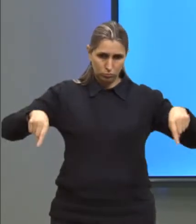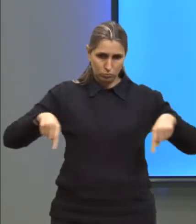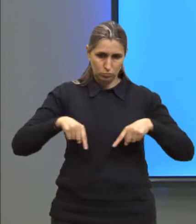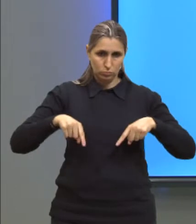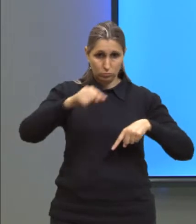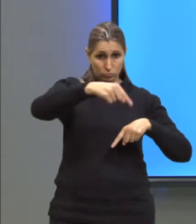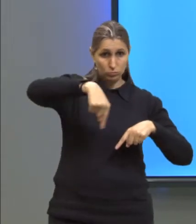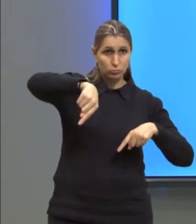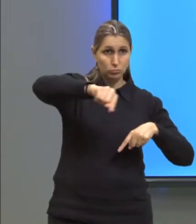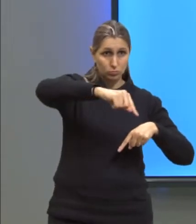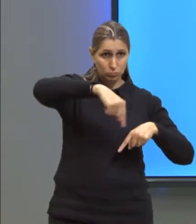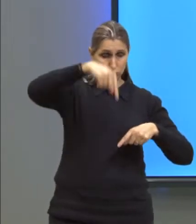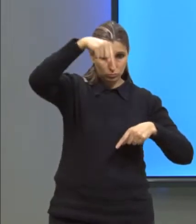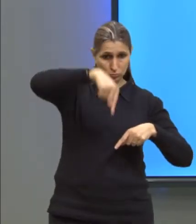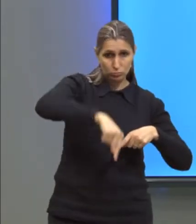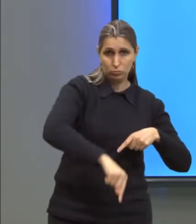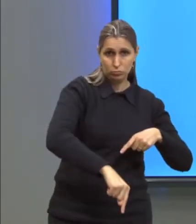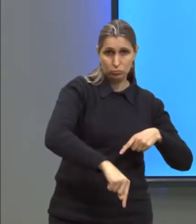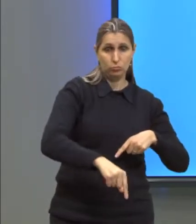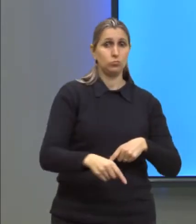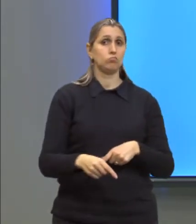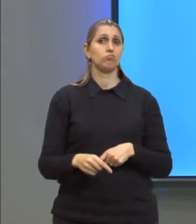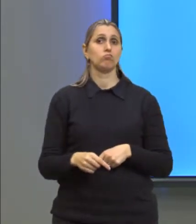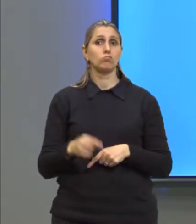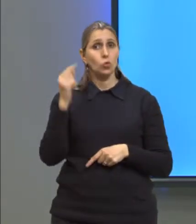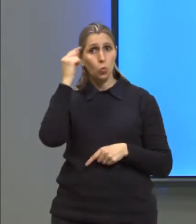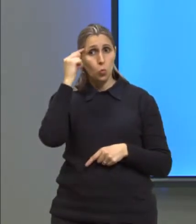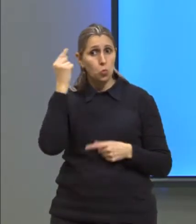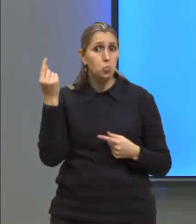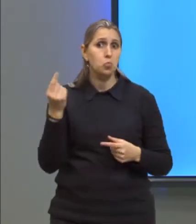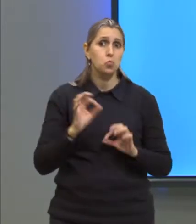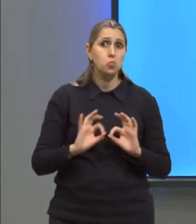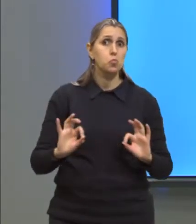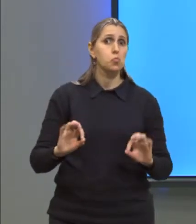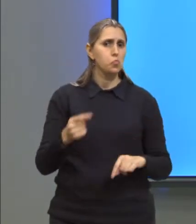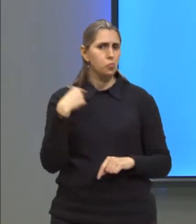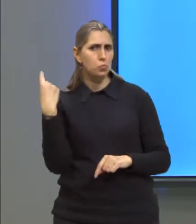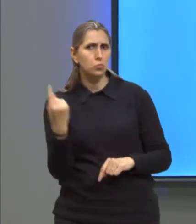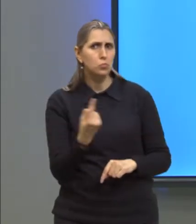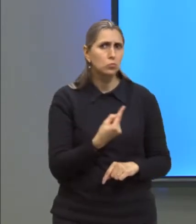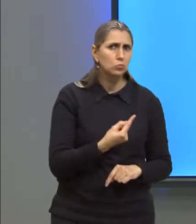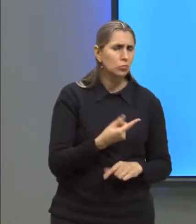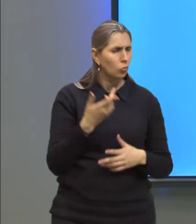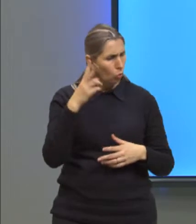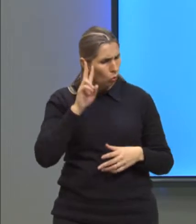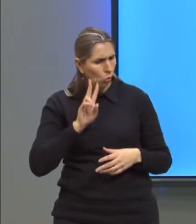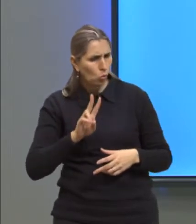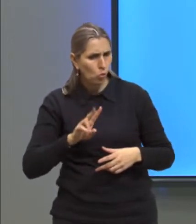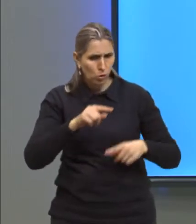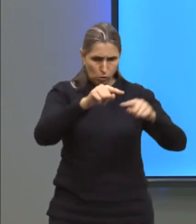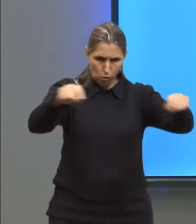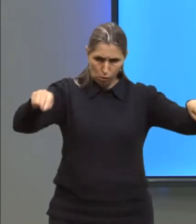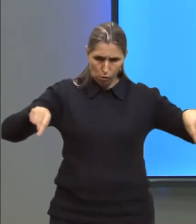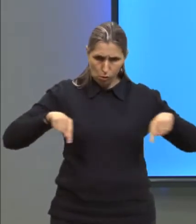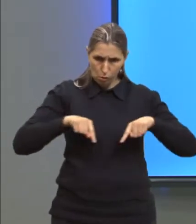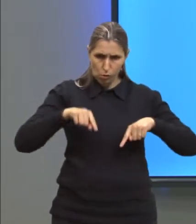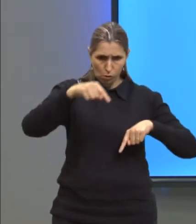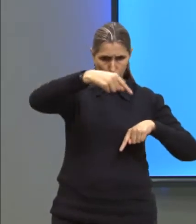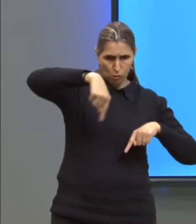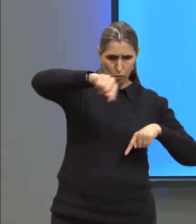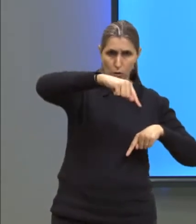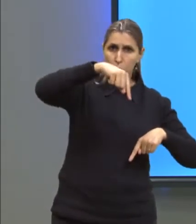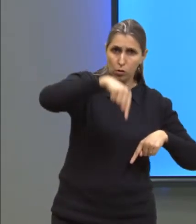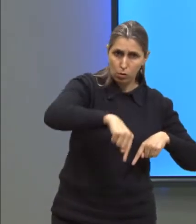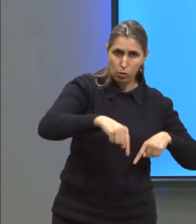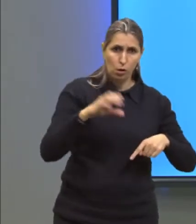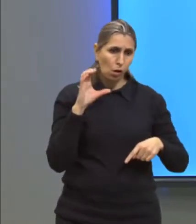o senso comum faz com que nós, quando olhamos uma chapa perfurada e sabemos que ela